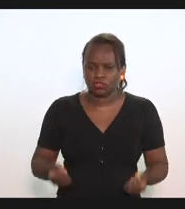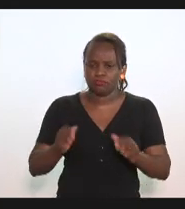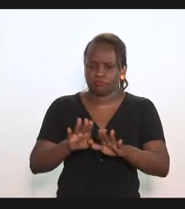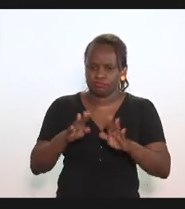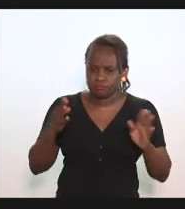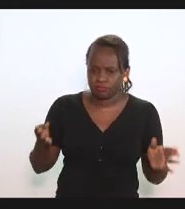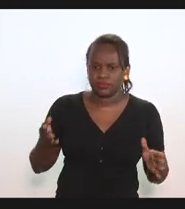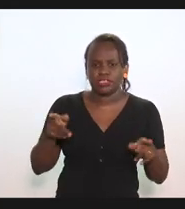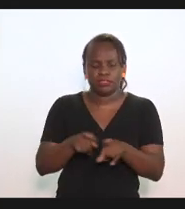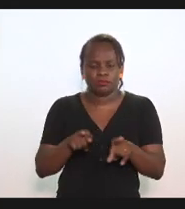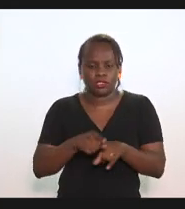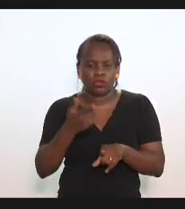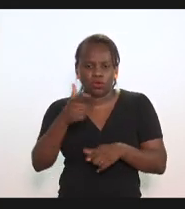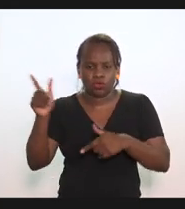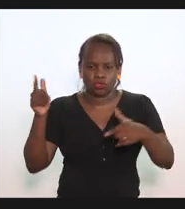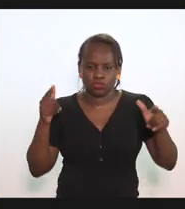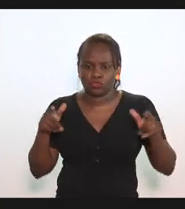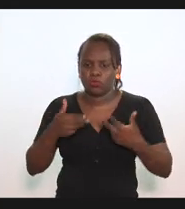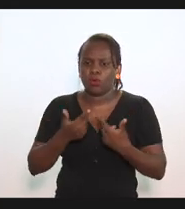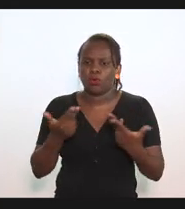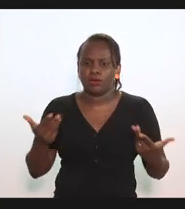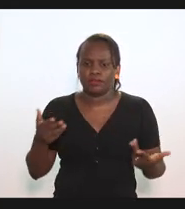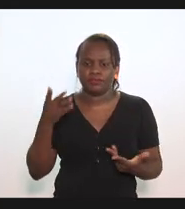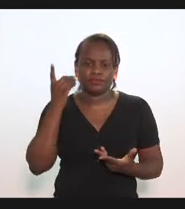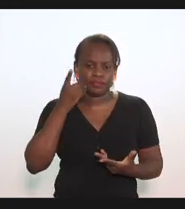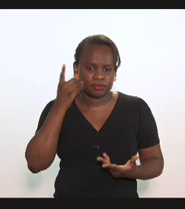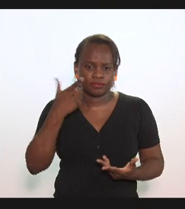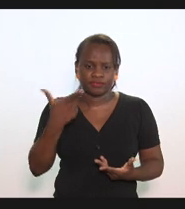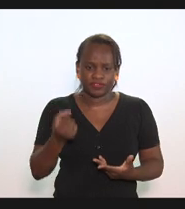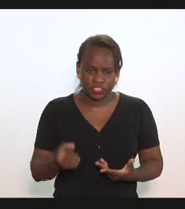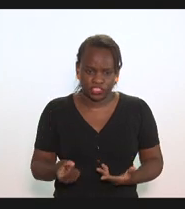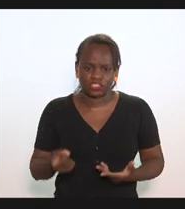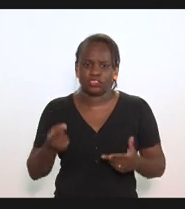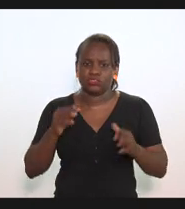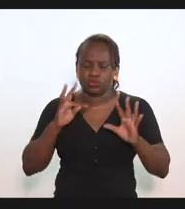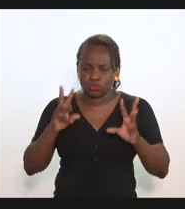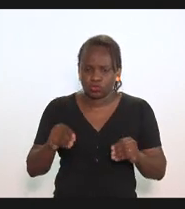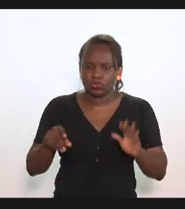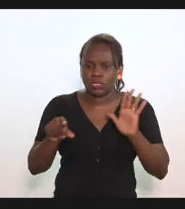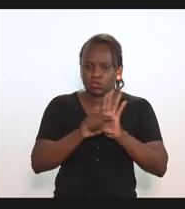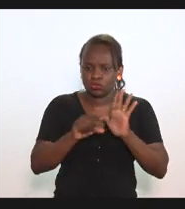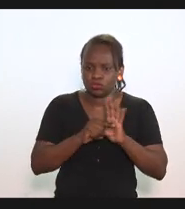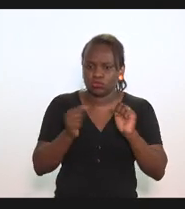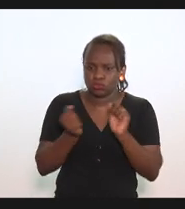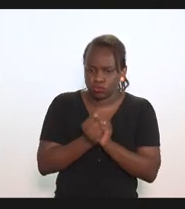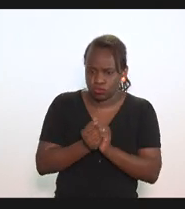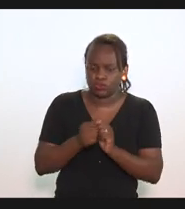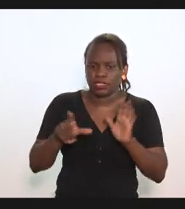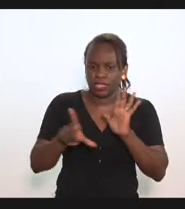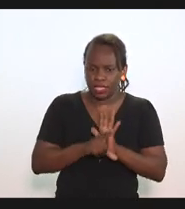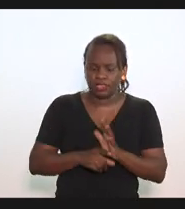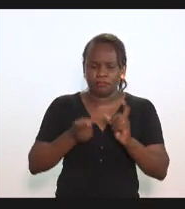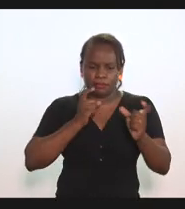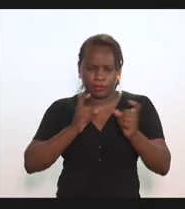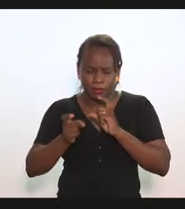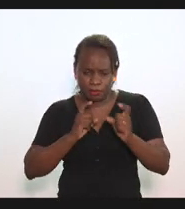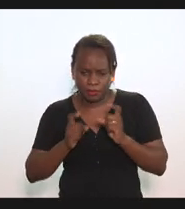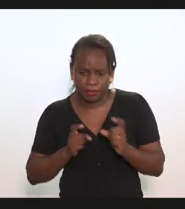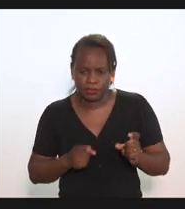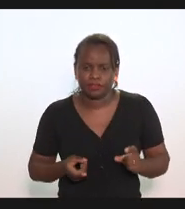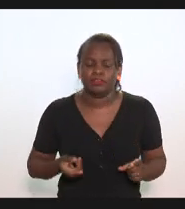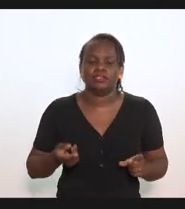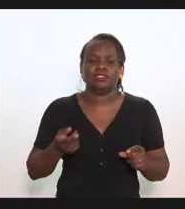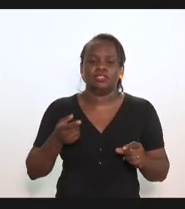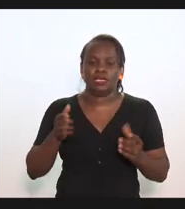como outros quase 20 deputados que são todos coautores da lei discutimos isso essa questão